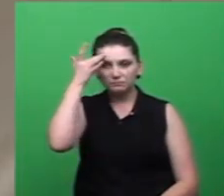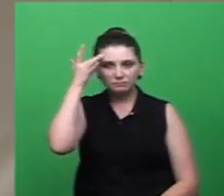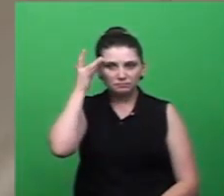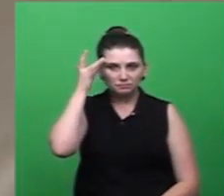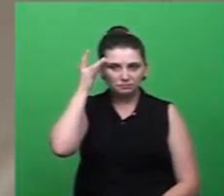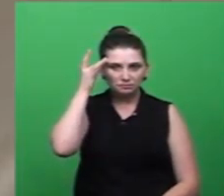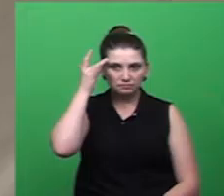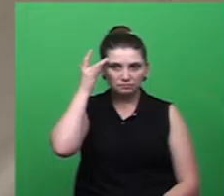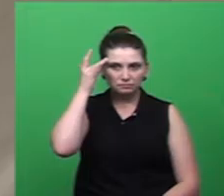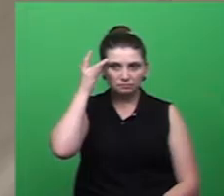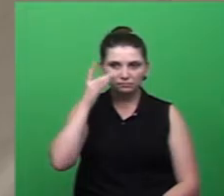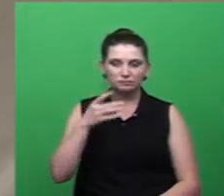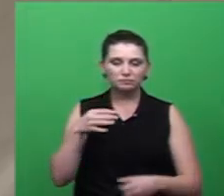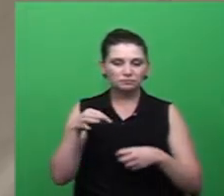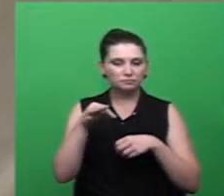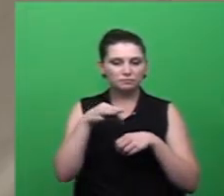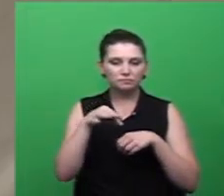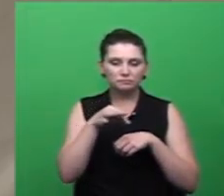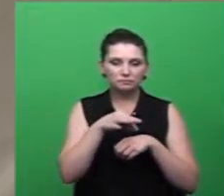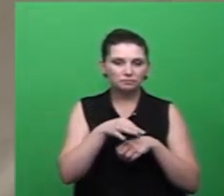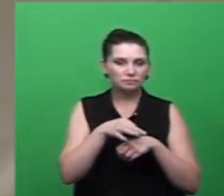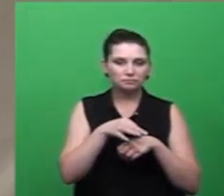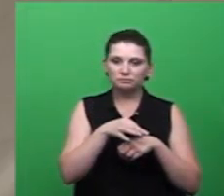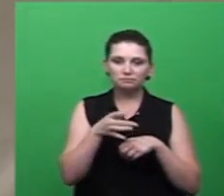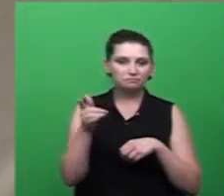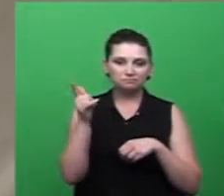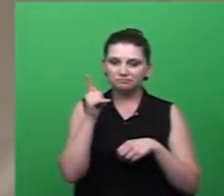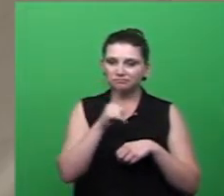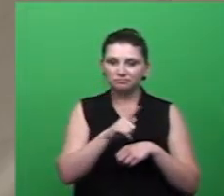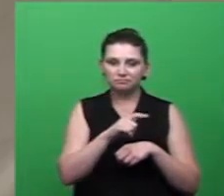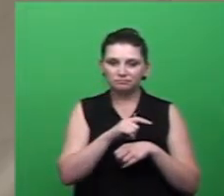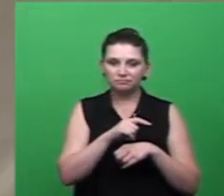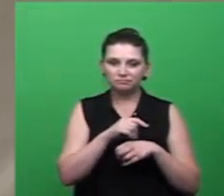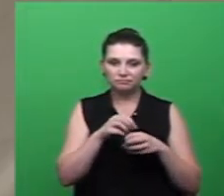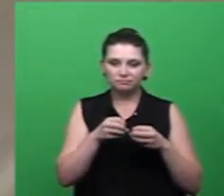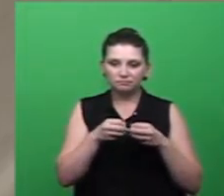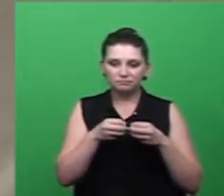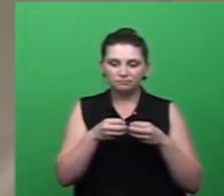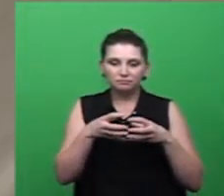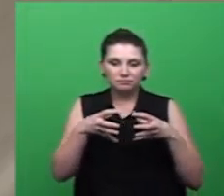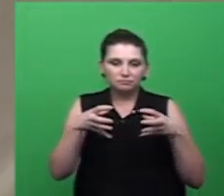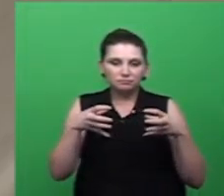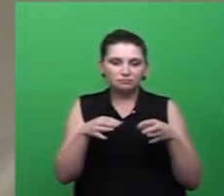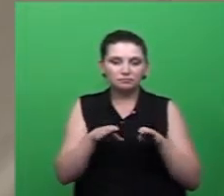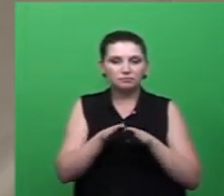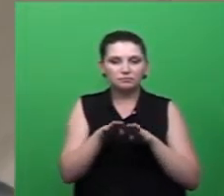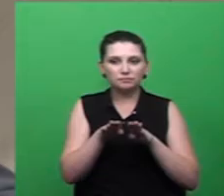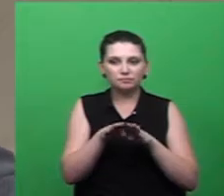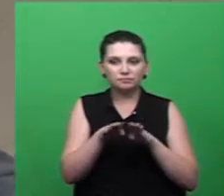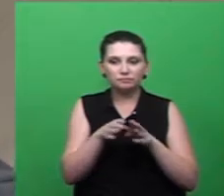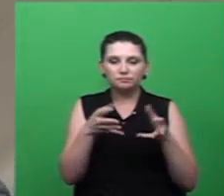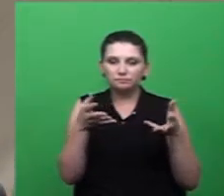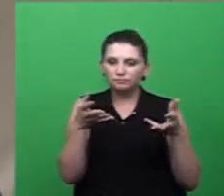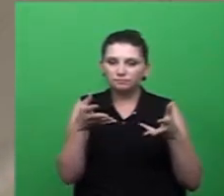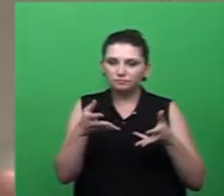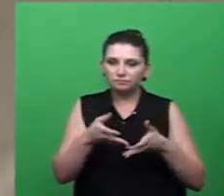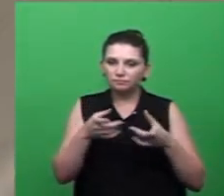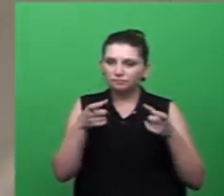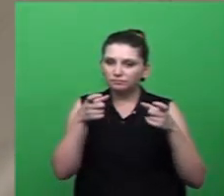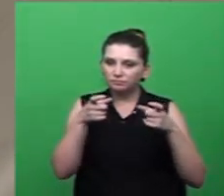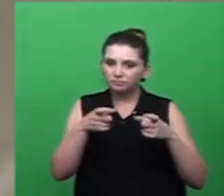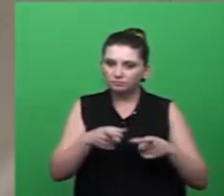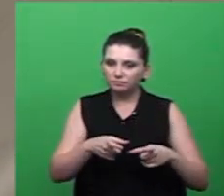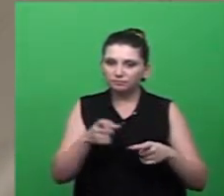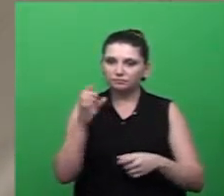ambiente urbano, o mosquito também não se prolifera. Então, lagos, entre outros locais que são de origem selvagem,